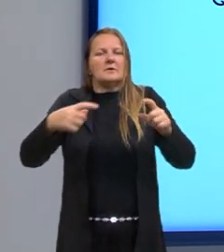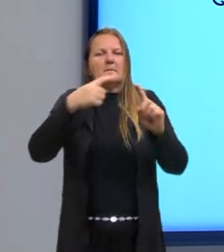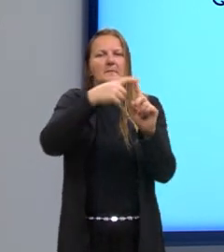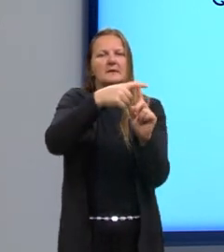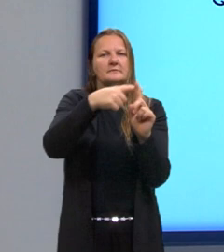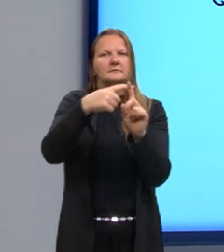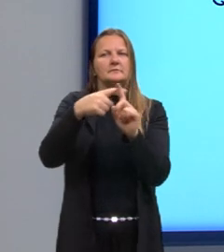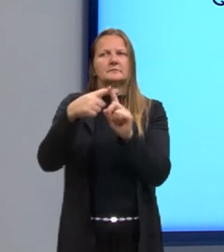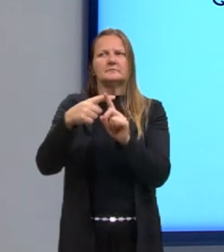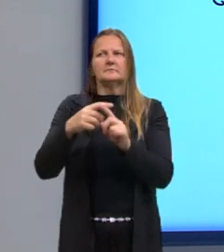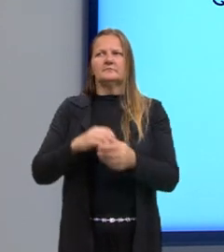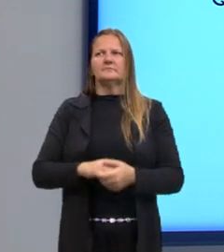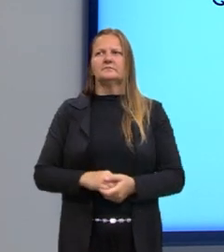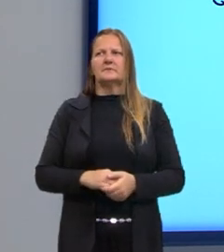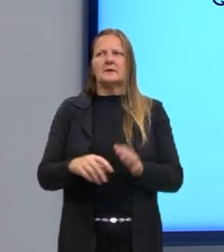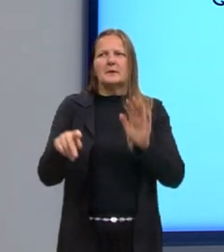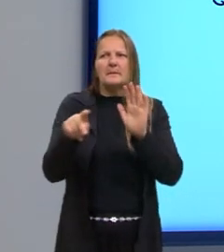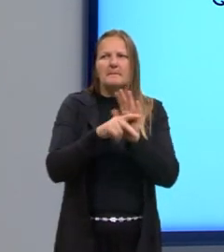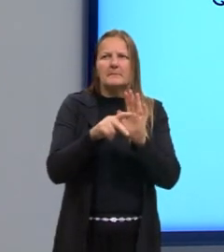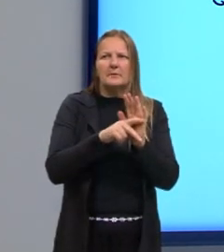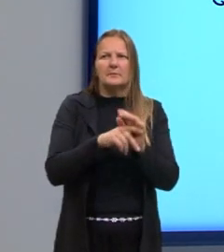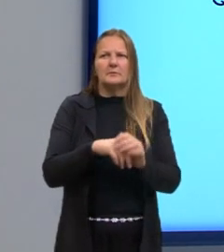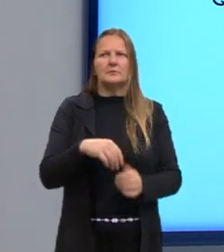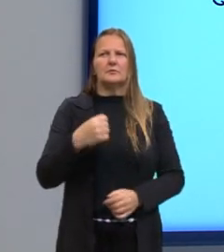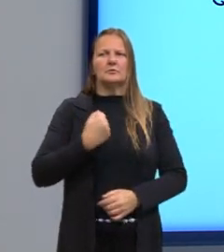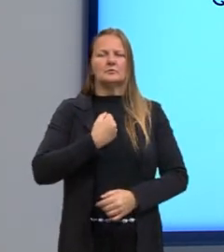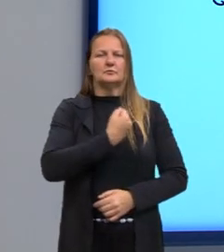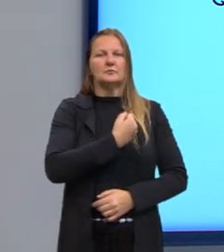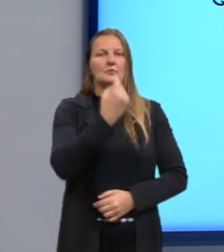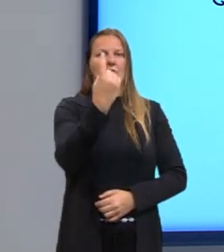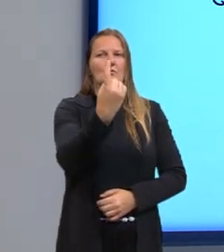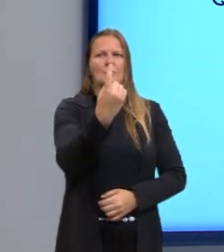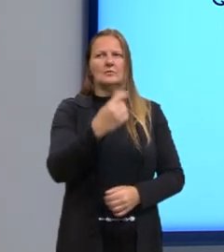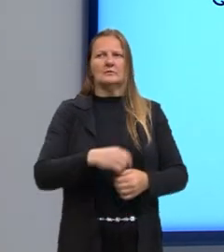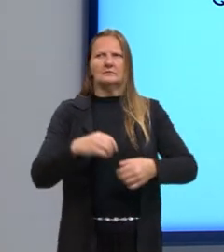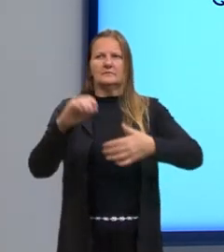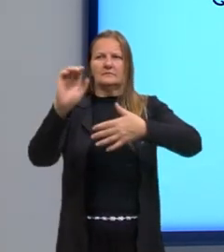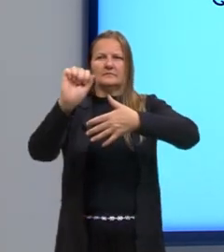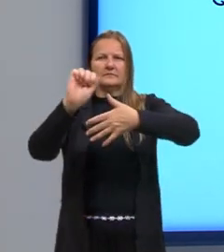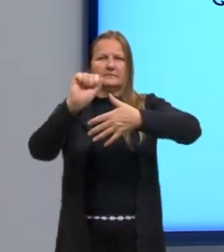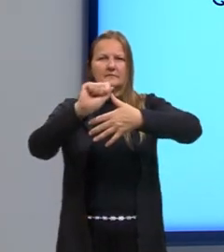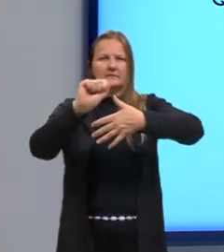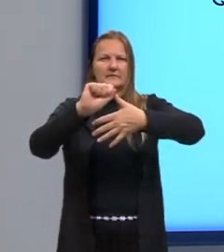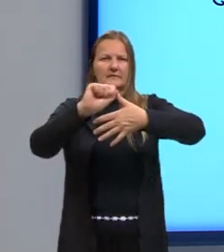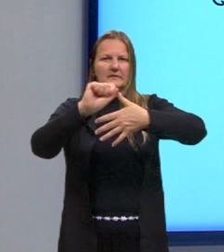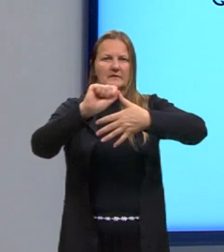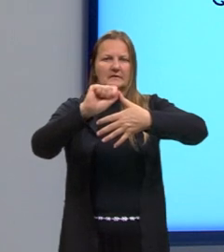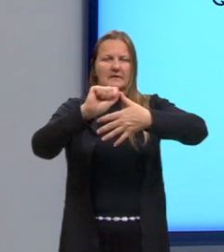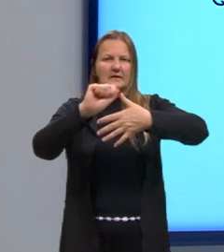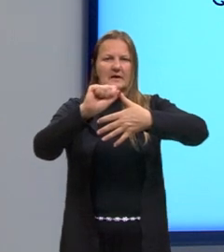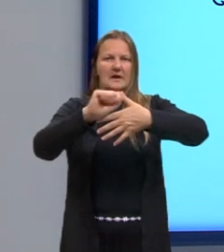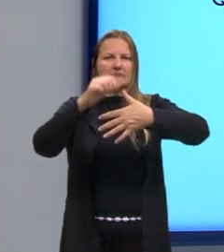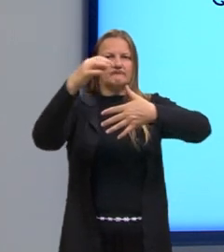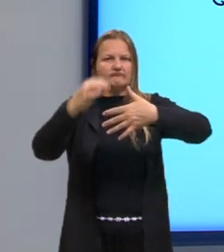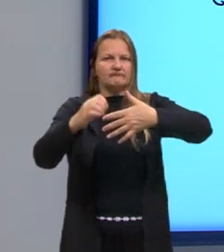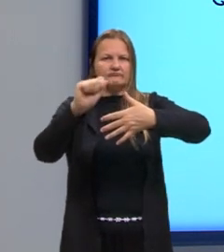sinais de mais, que é a espécie número 1. Então, a resposta correta é a letra A.